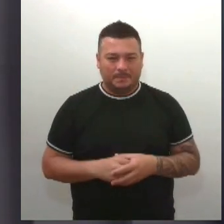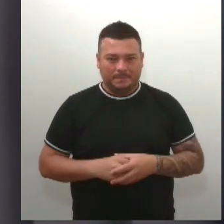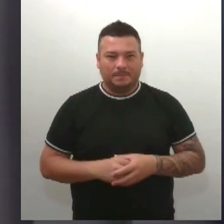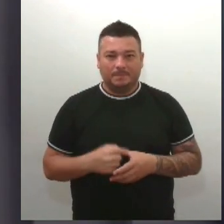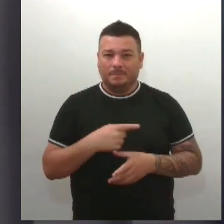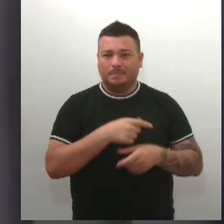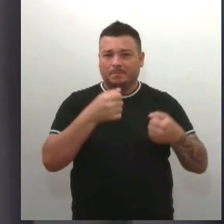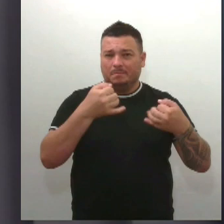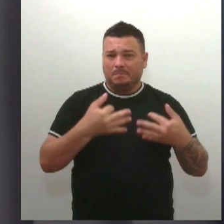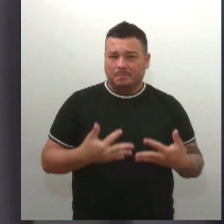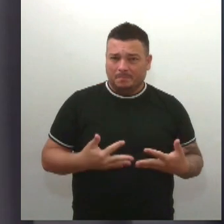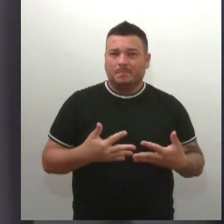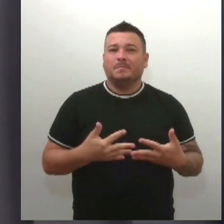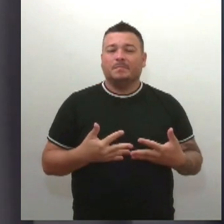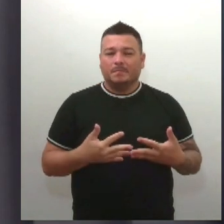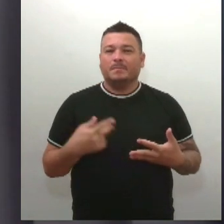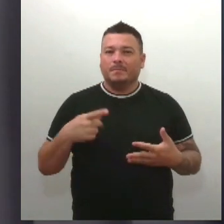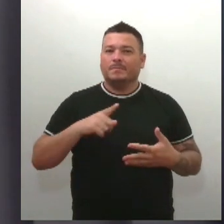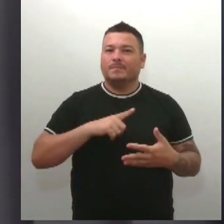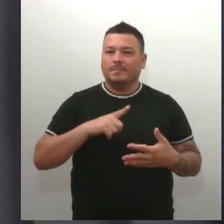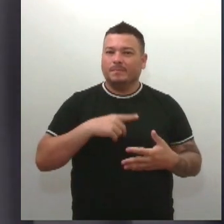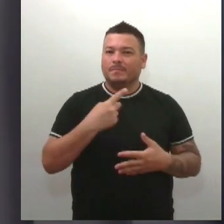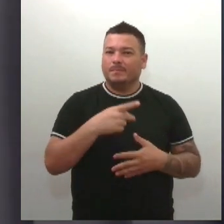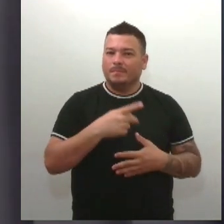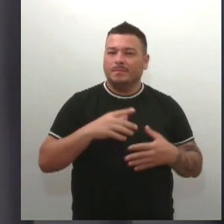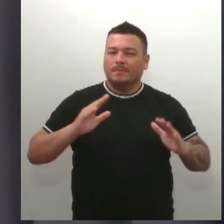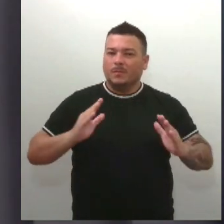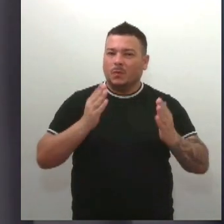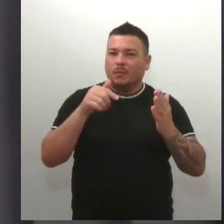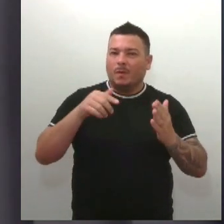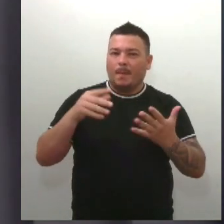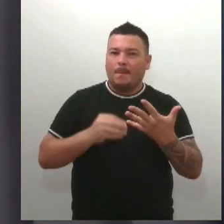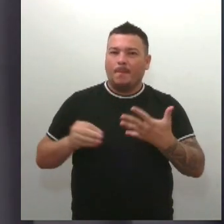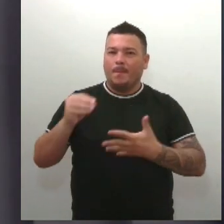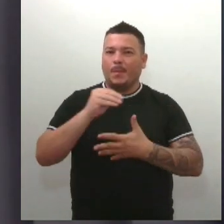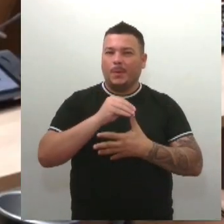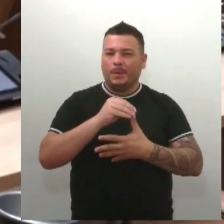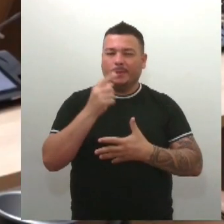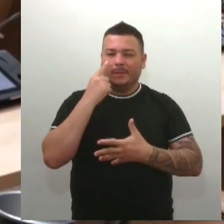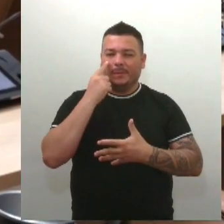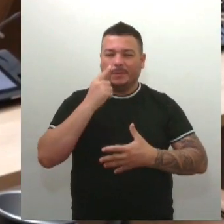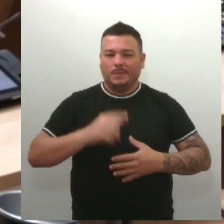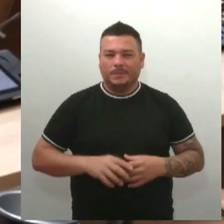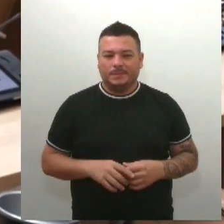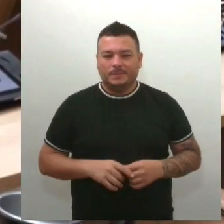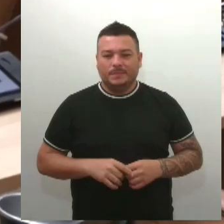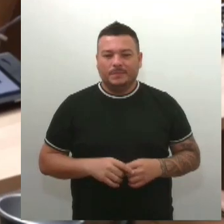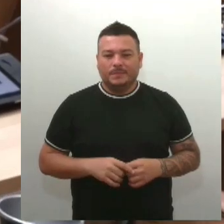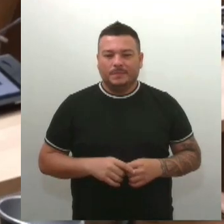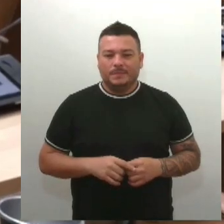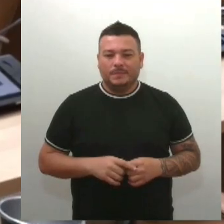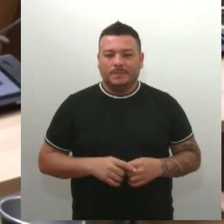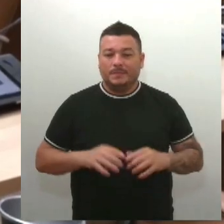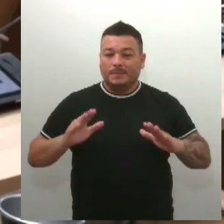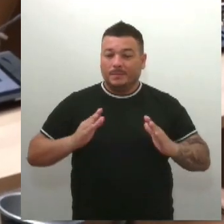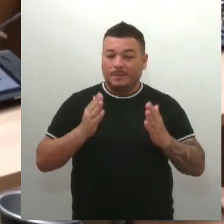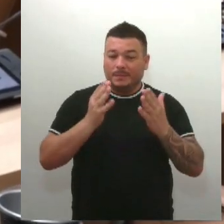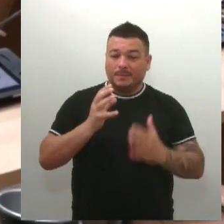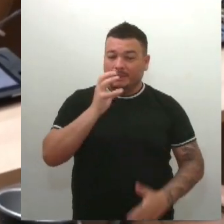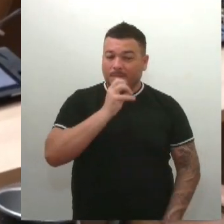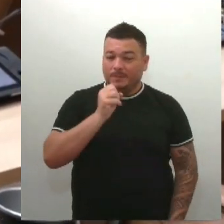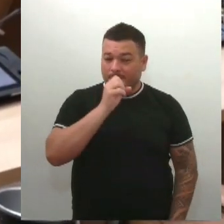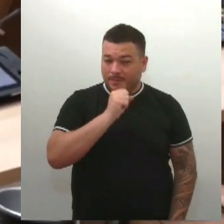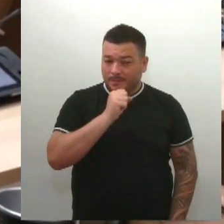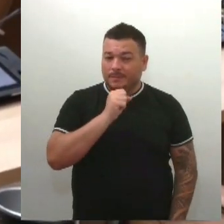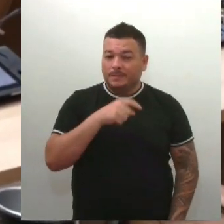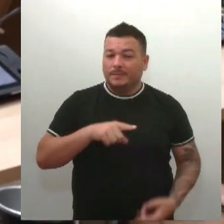governo tem a volta deste festejo como prioridade. Vamos saber mais. A festa laranja, ela discute a agricultura,